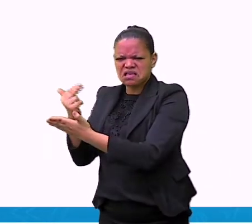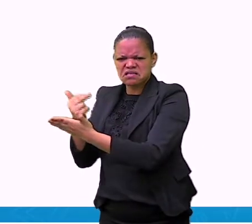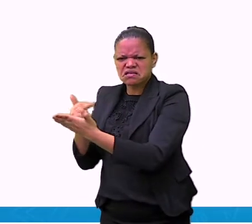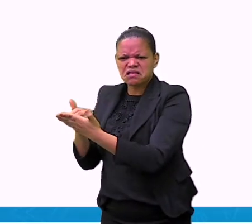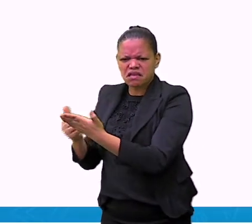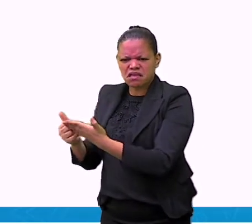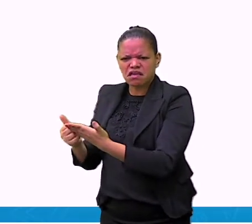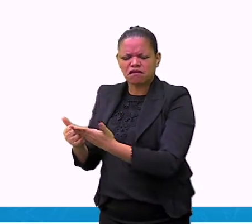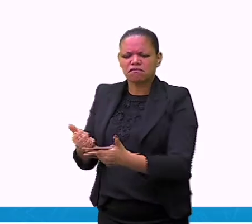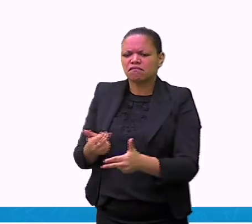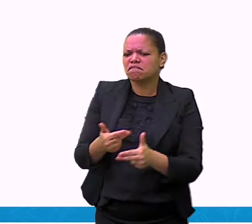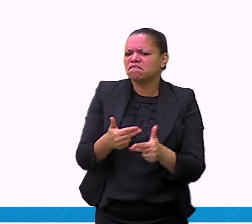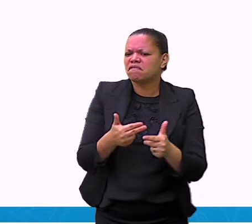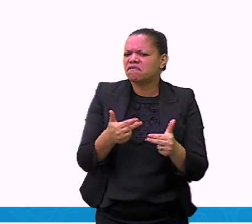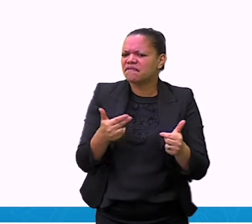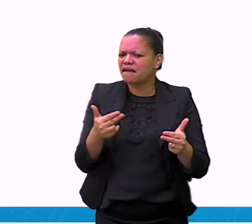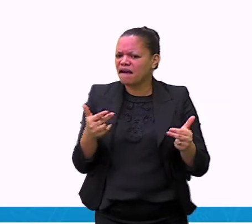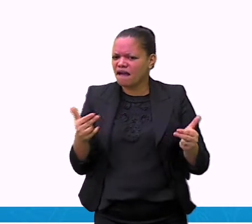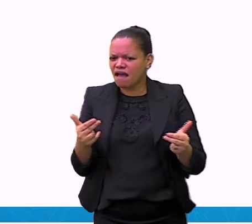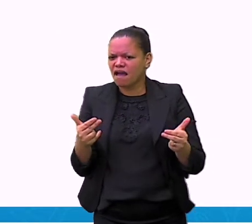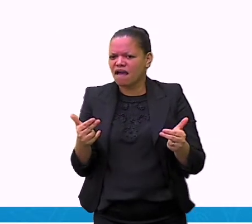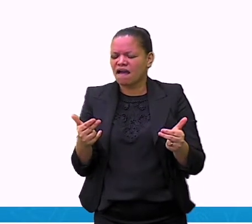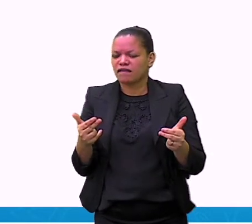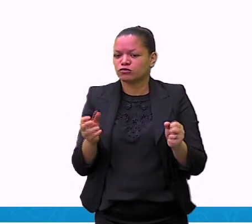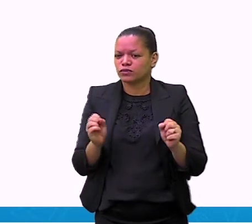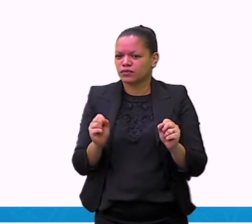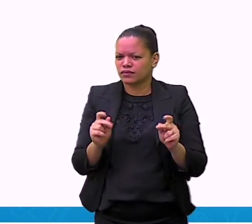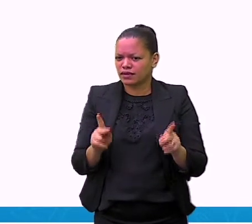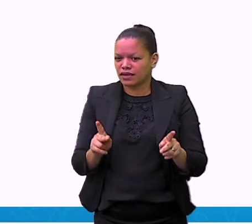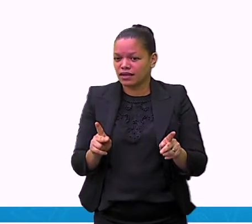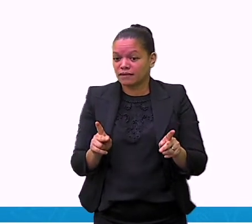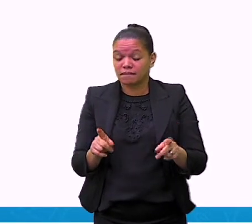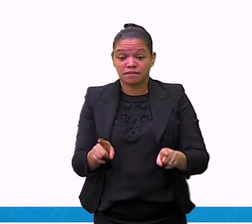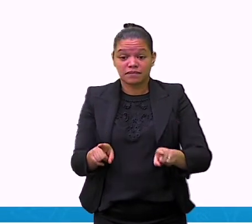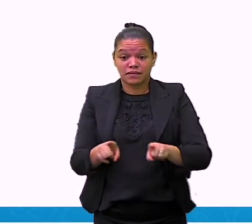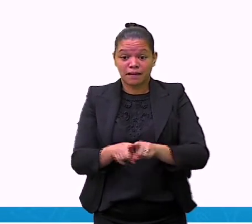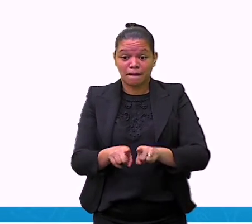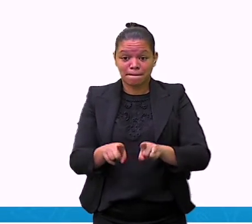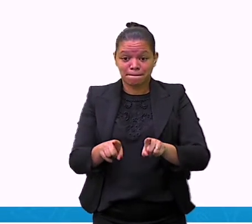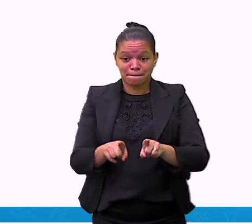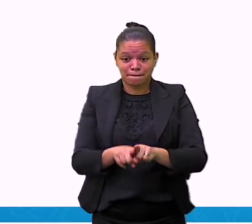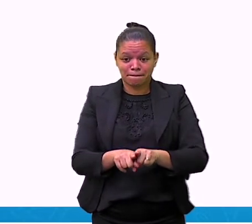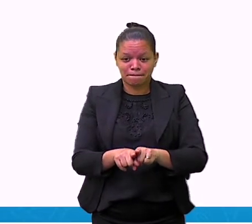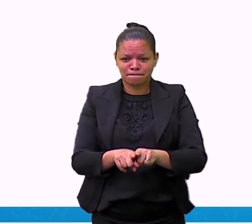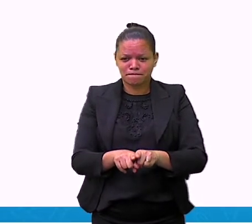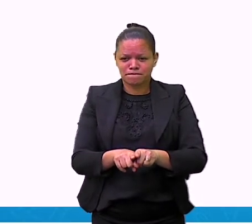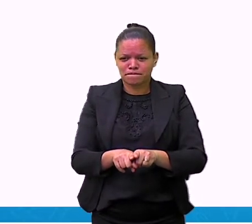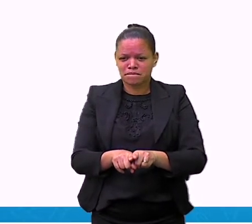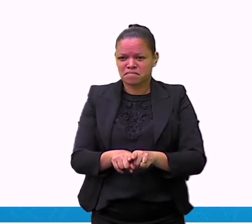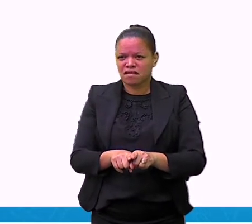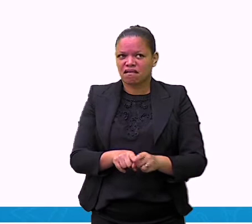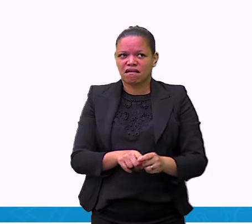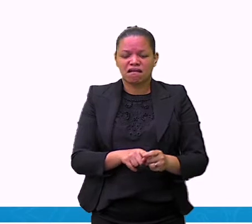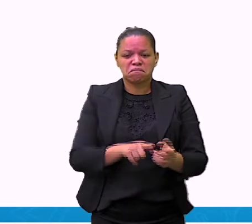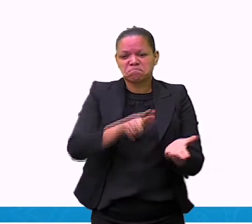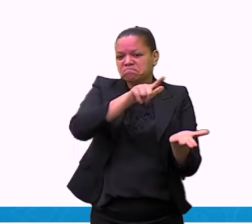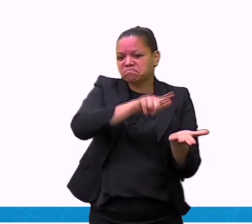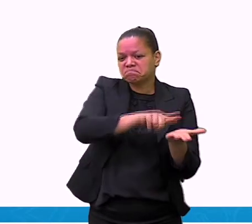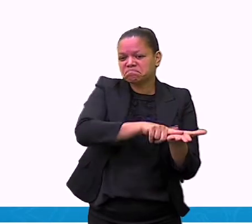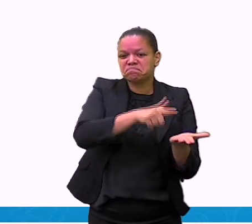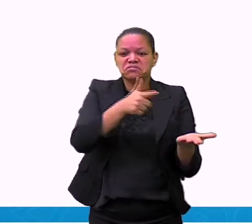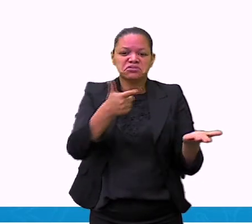Quantas vezes você já viu uma imagem em jornal ou